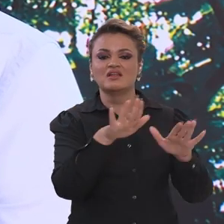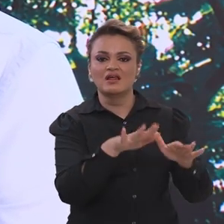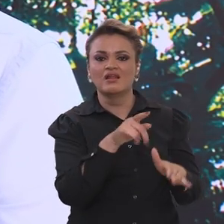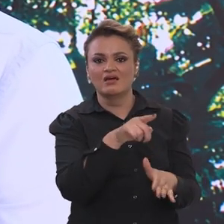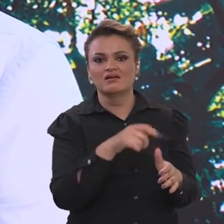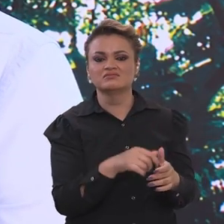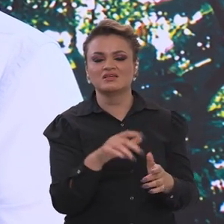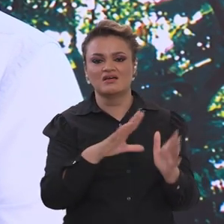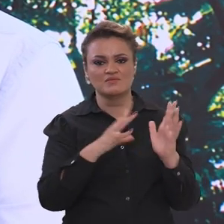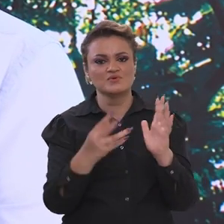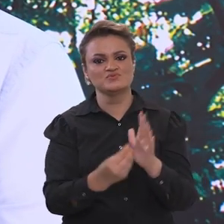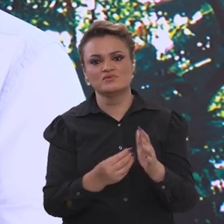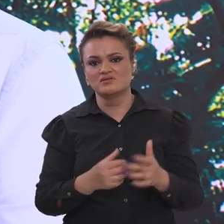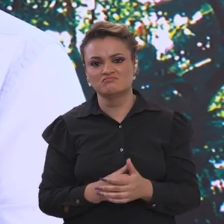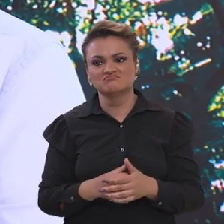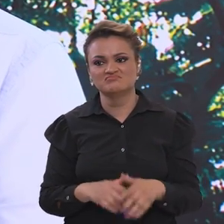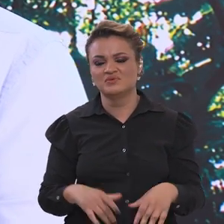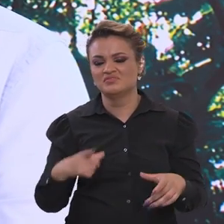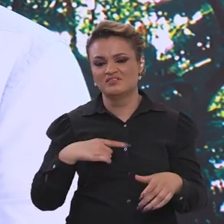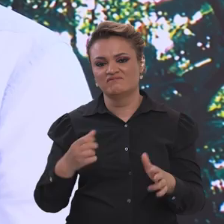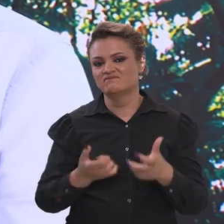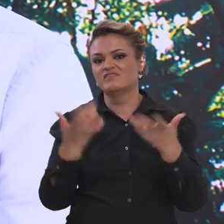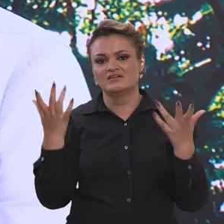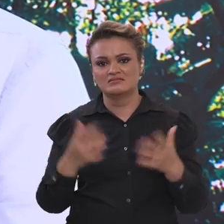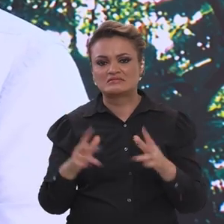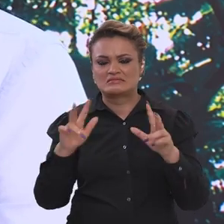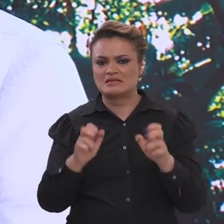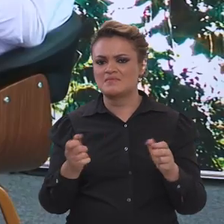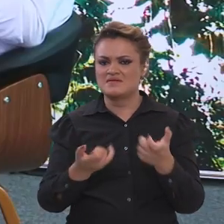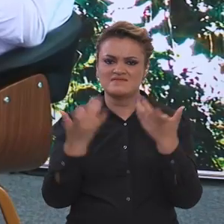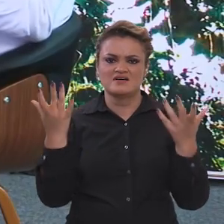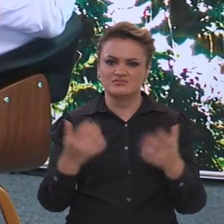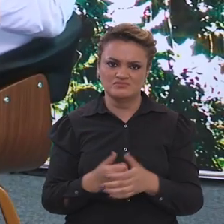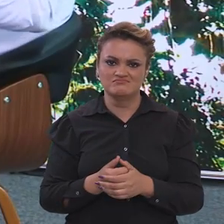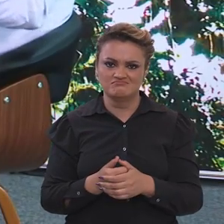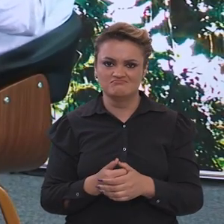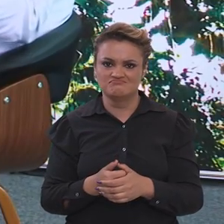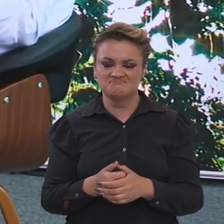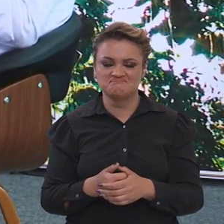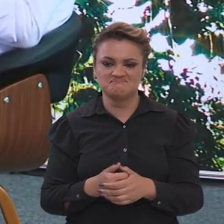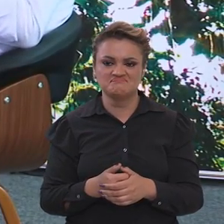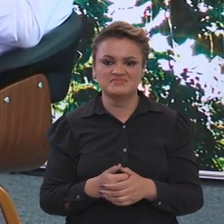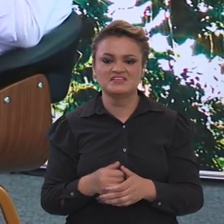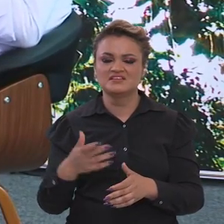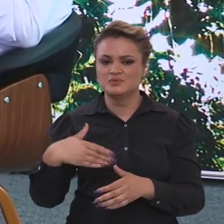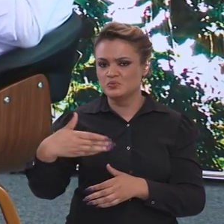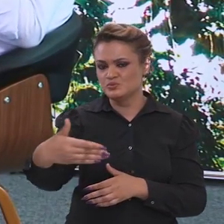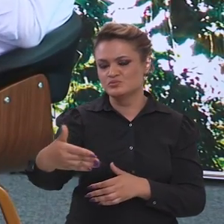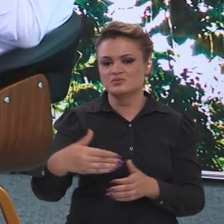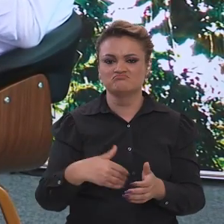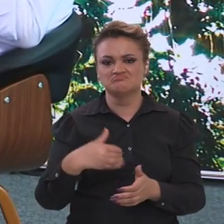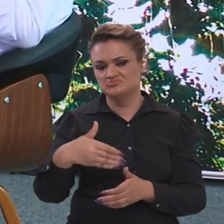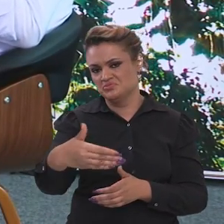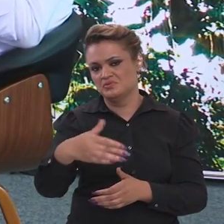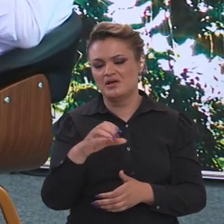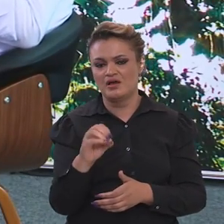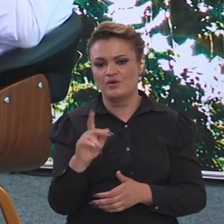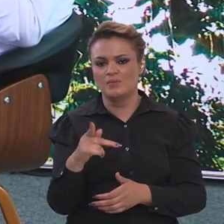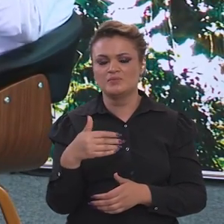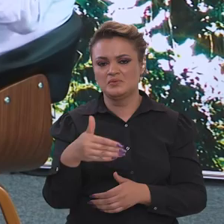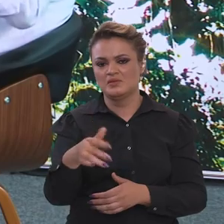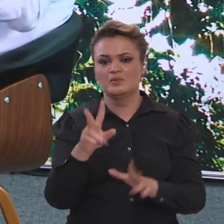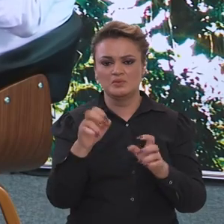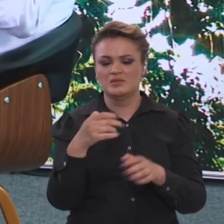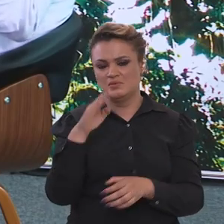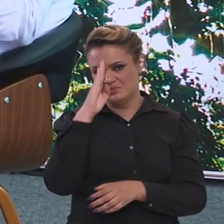assentadas na Amazônia. Então, você tem uma série de temas que com certeza vão estar permeando a